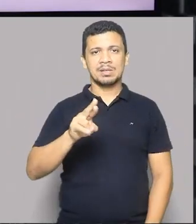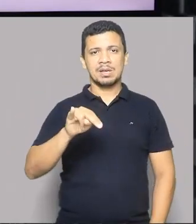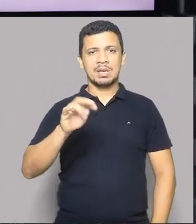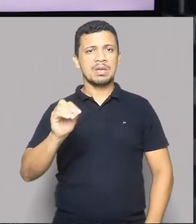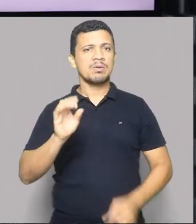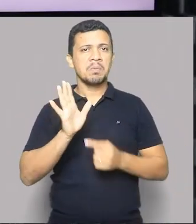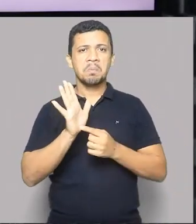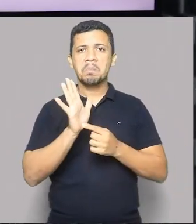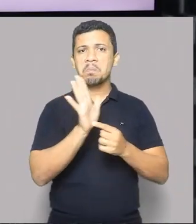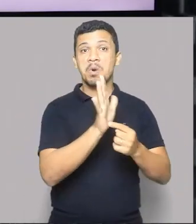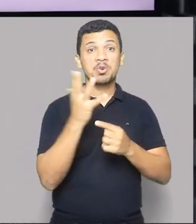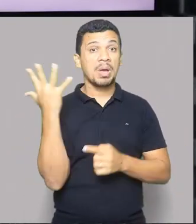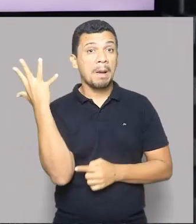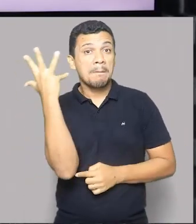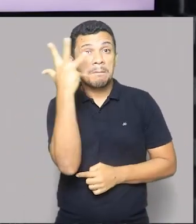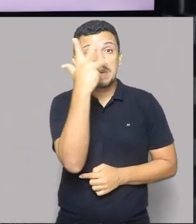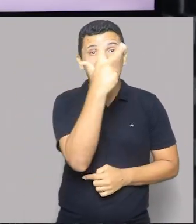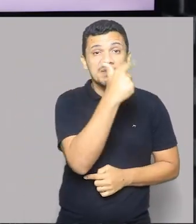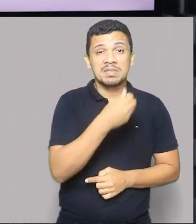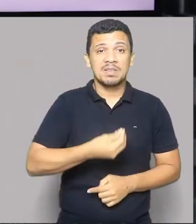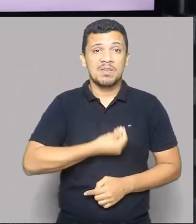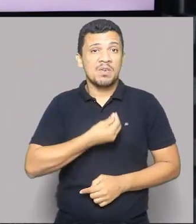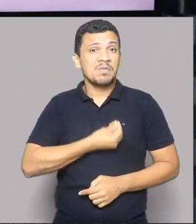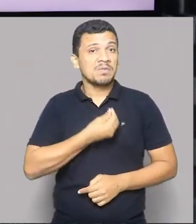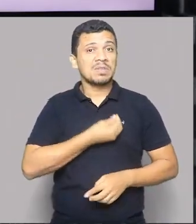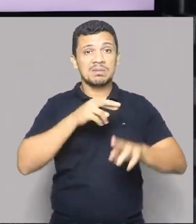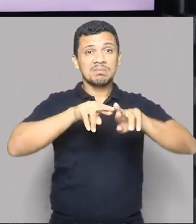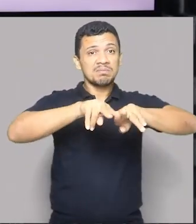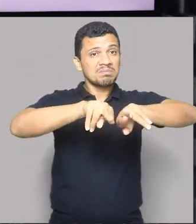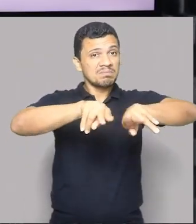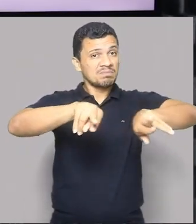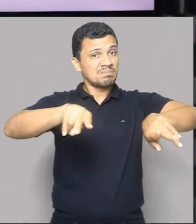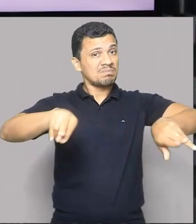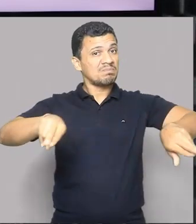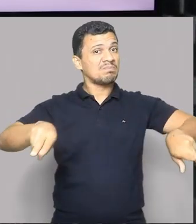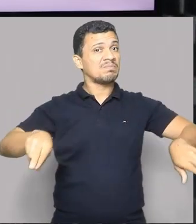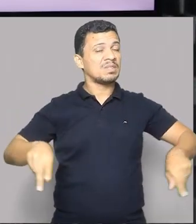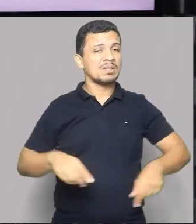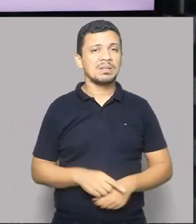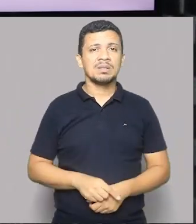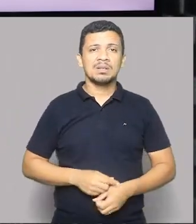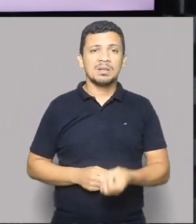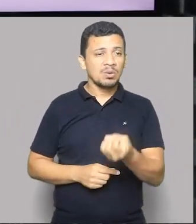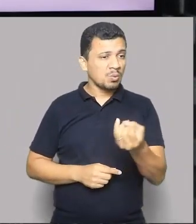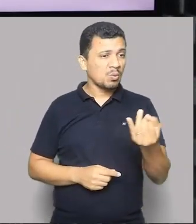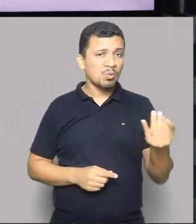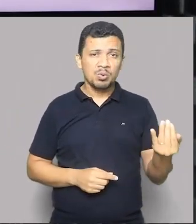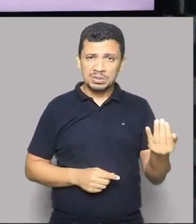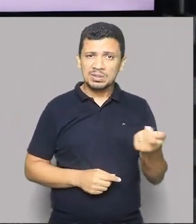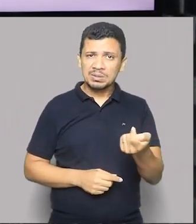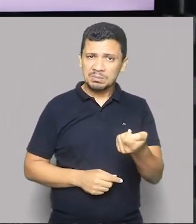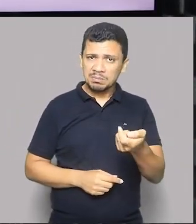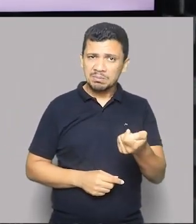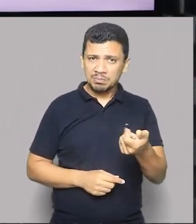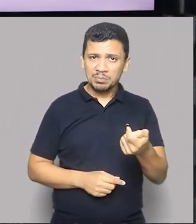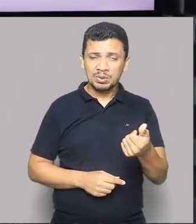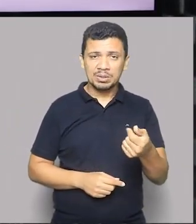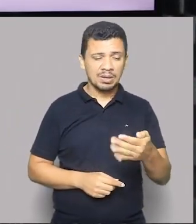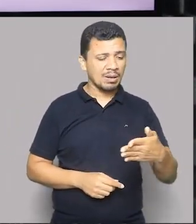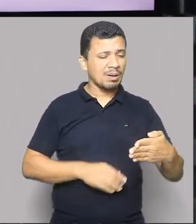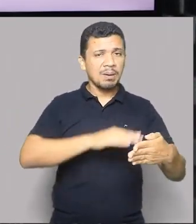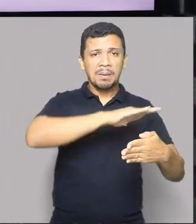exuberância da biodiversidade. Ainda assim, mesmo com essa pequena quantidade, a Mata Atlântica ainda